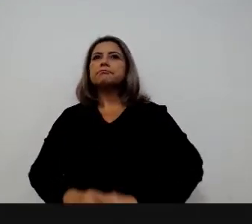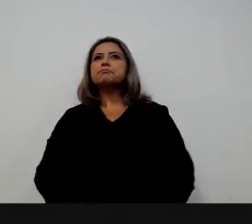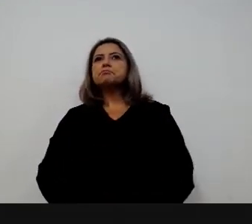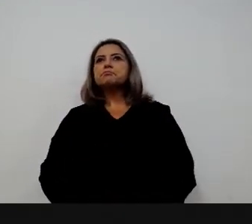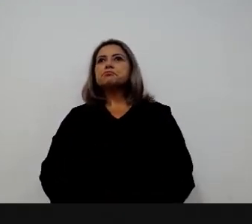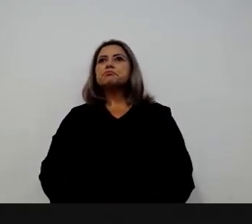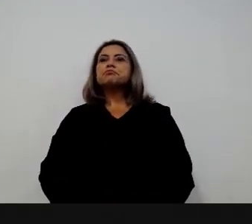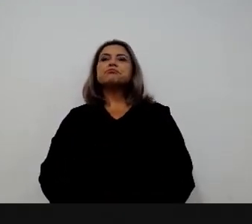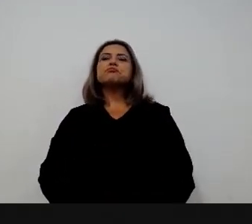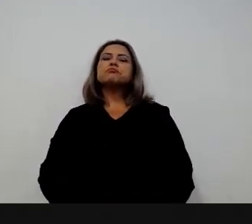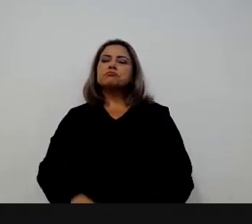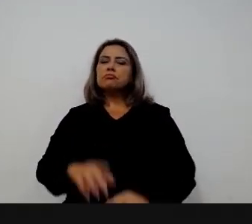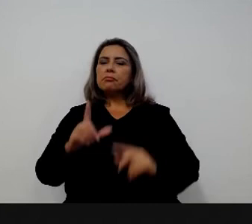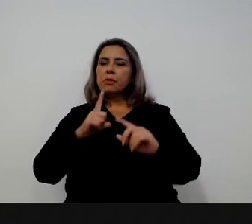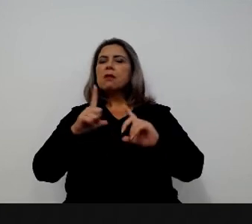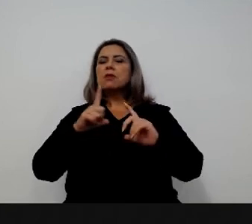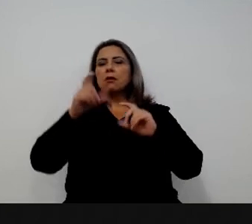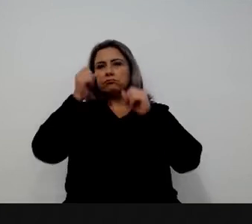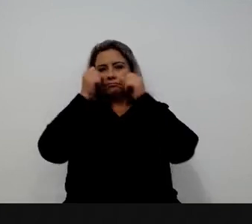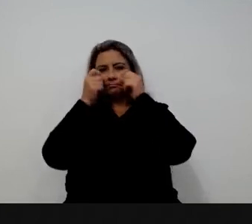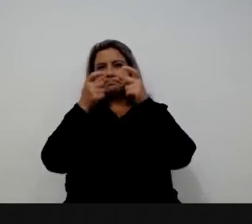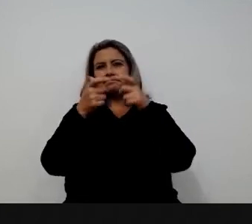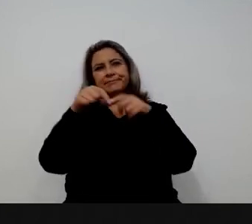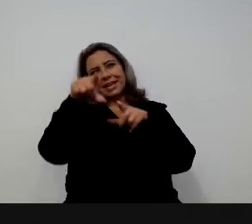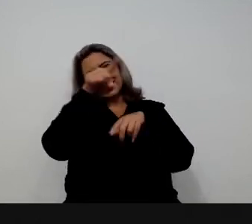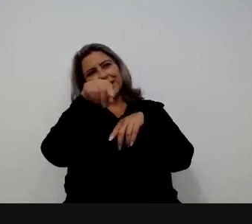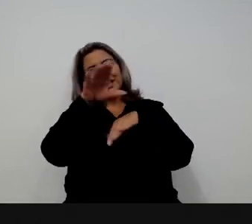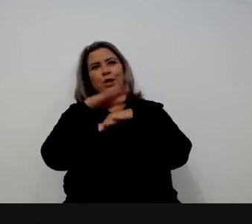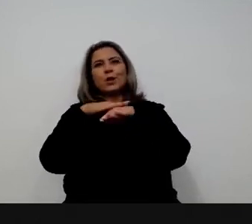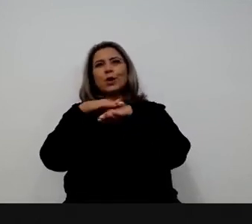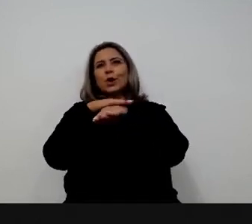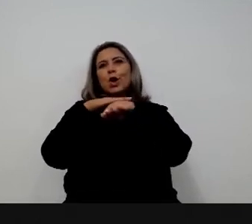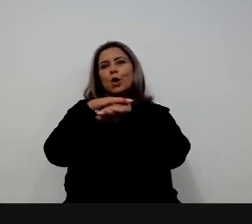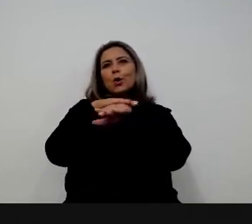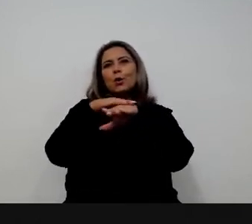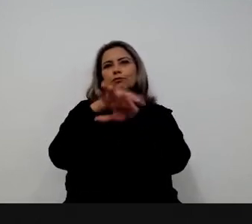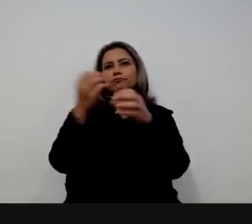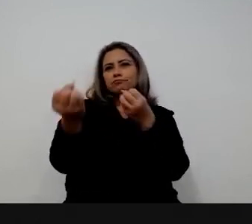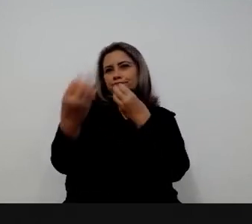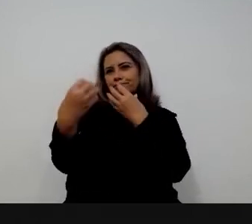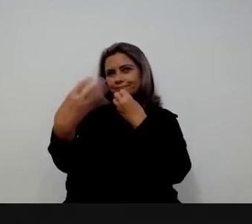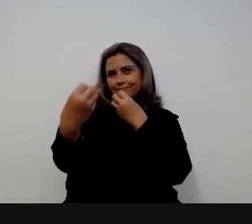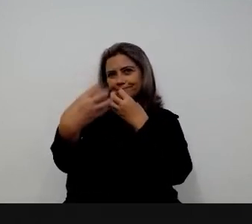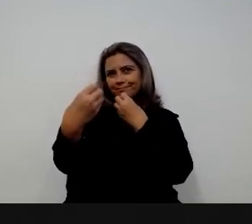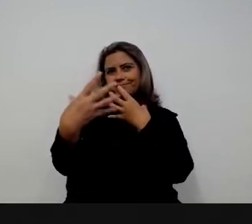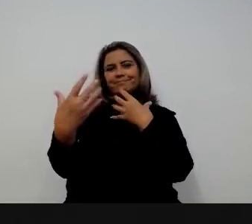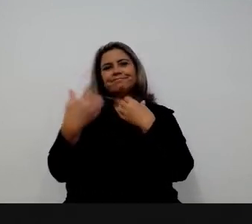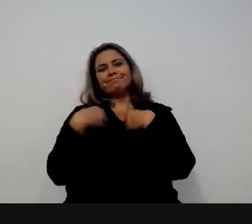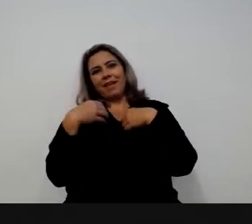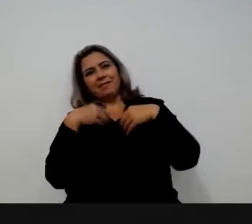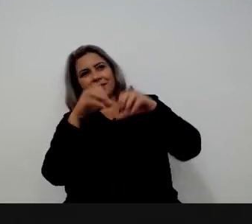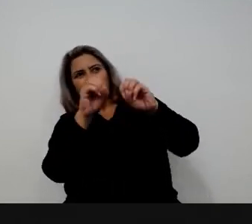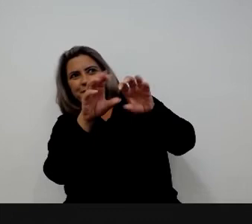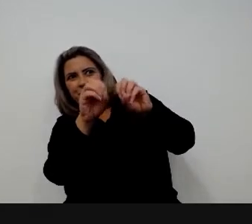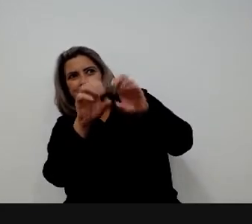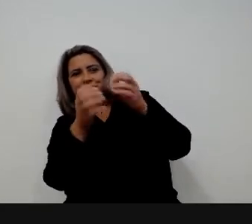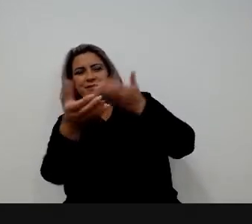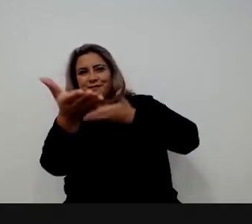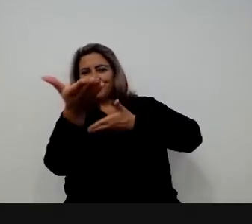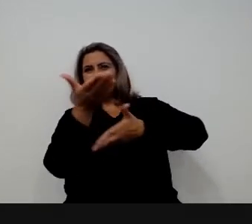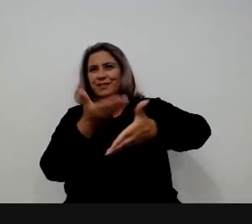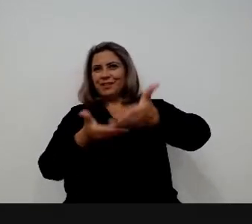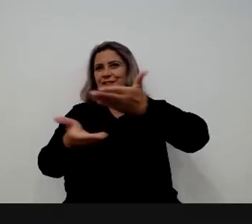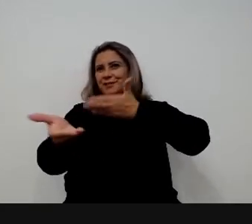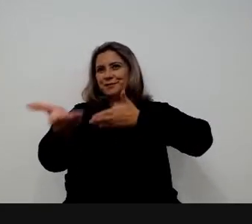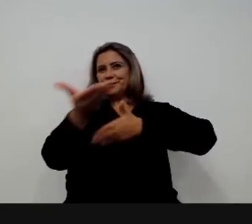tem todo o interesse, né, Nelson, em conversar com vocês para aprender também para compartilhar a nossa experiência em planos de